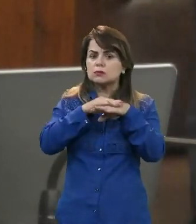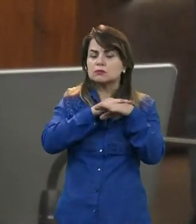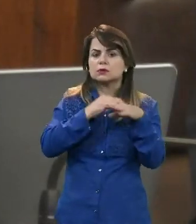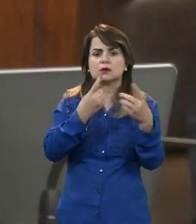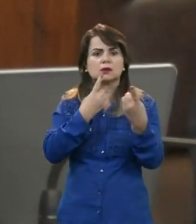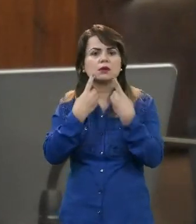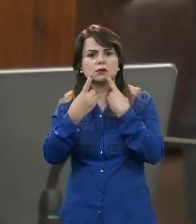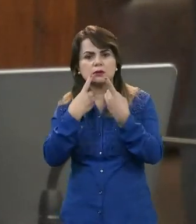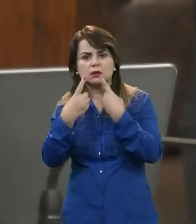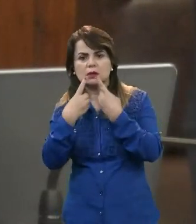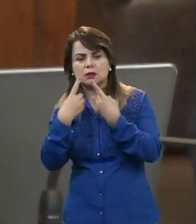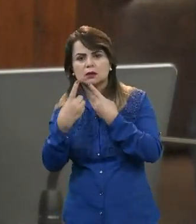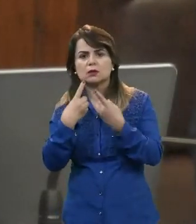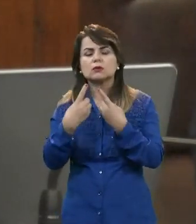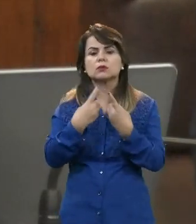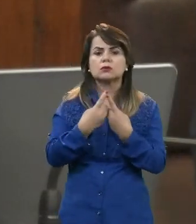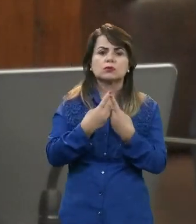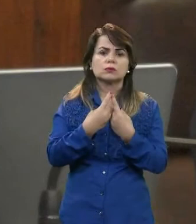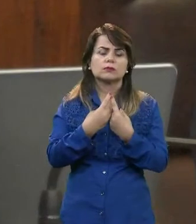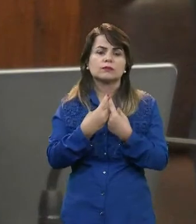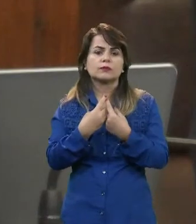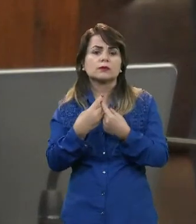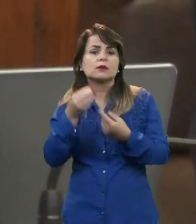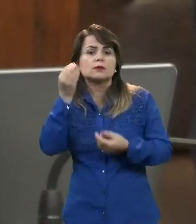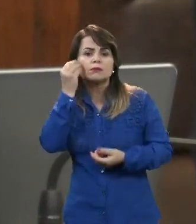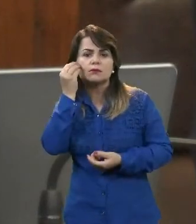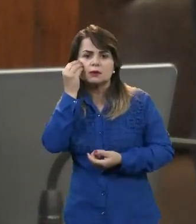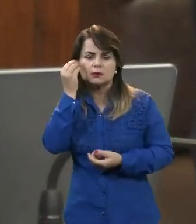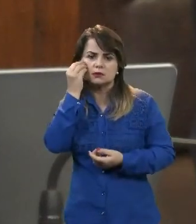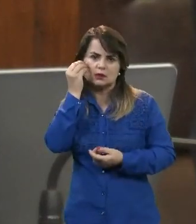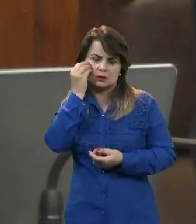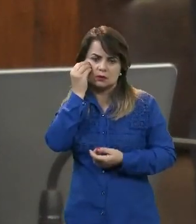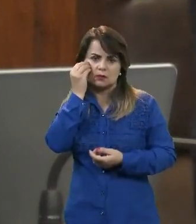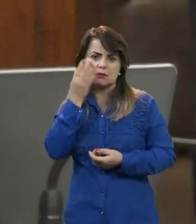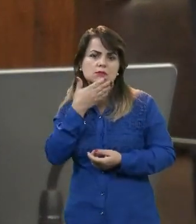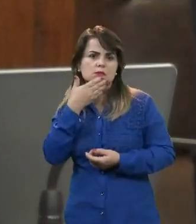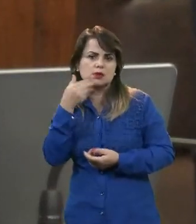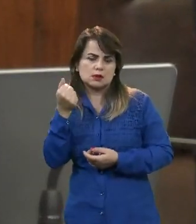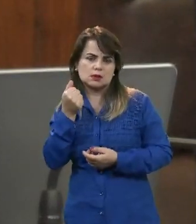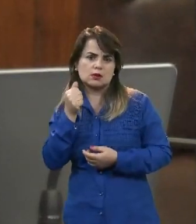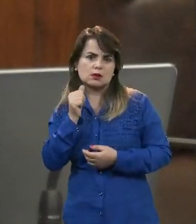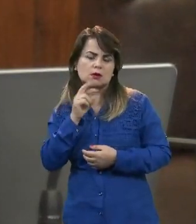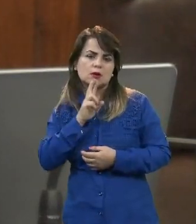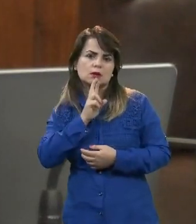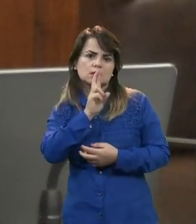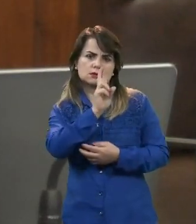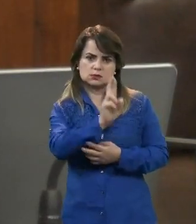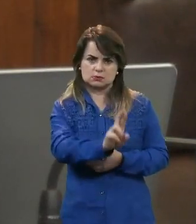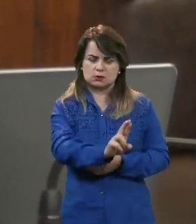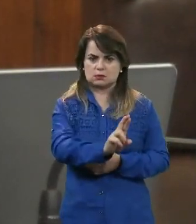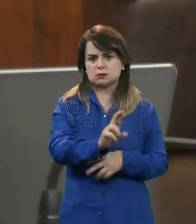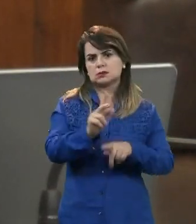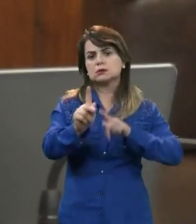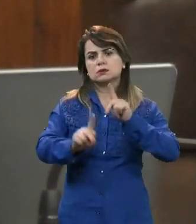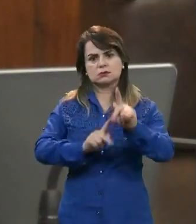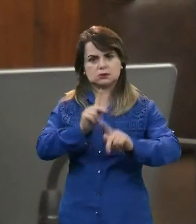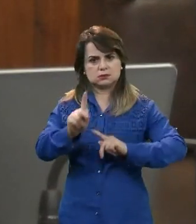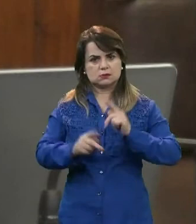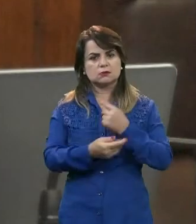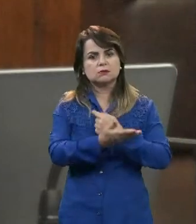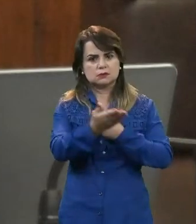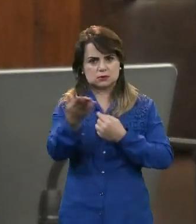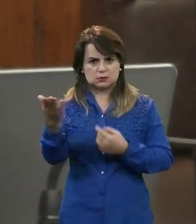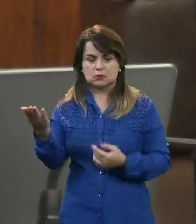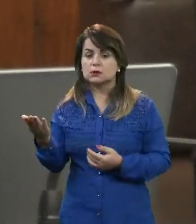essa interlocução, no sentido da gente tentar encaminhar um resultado mais prático. Obrigado.